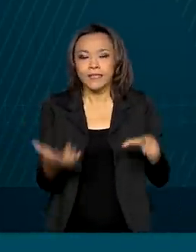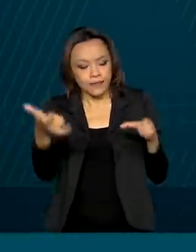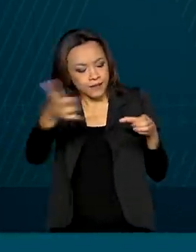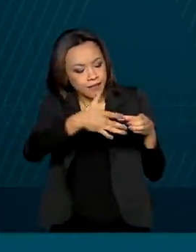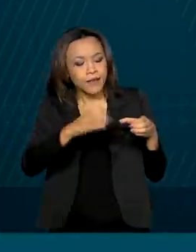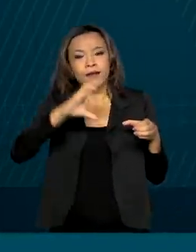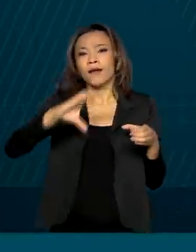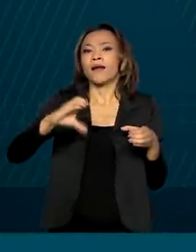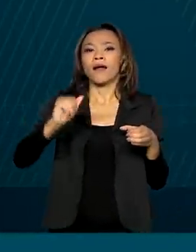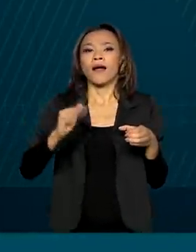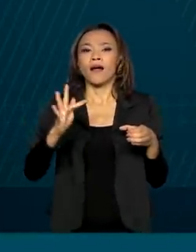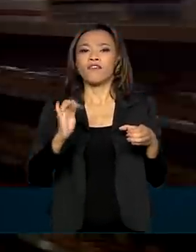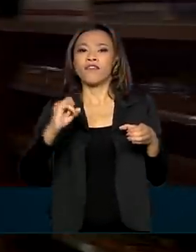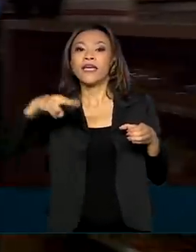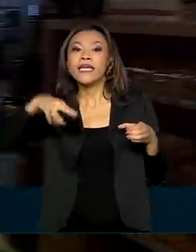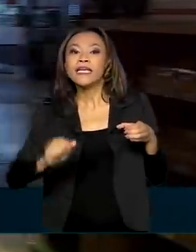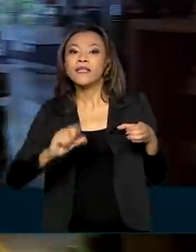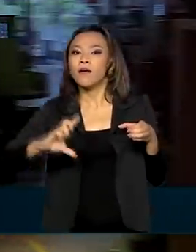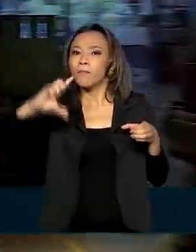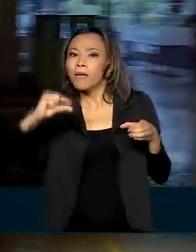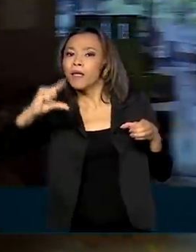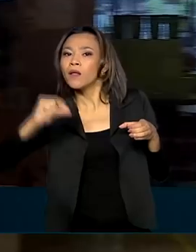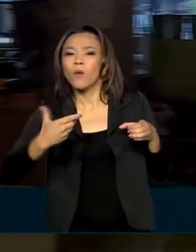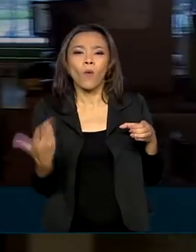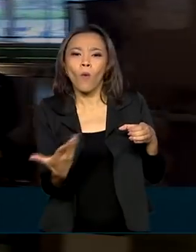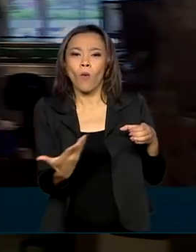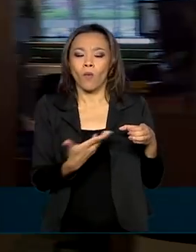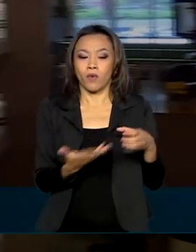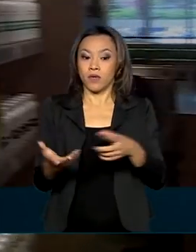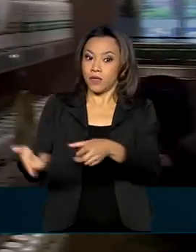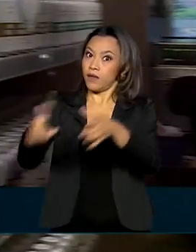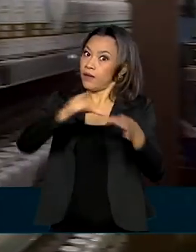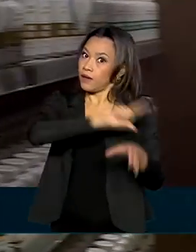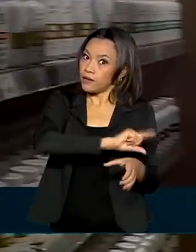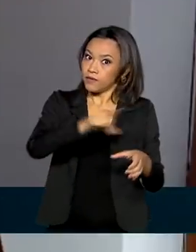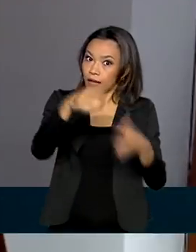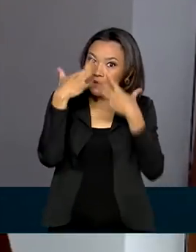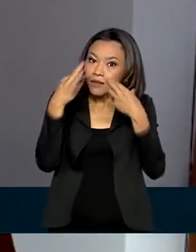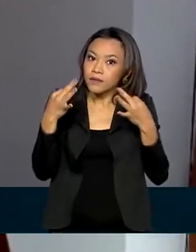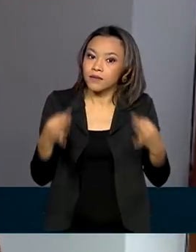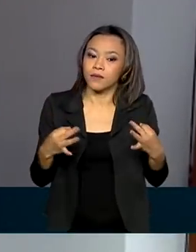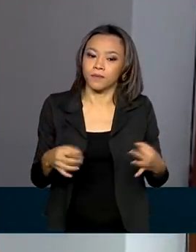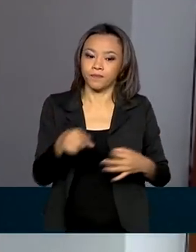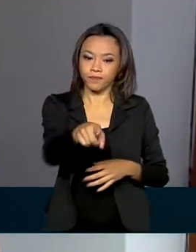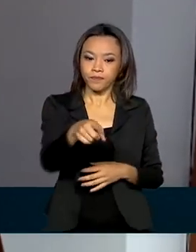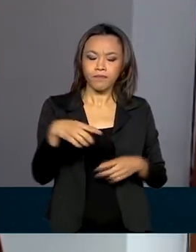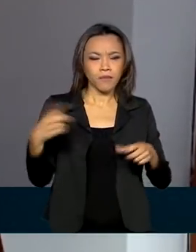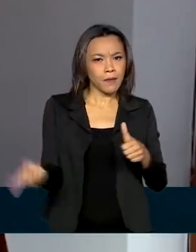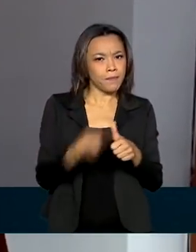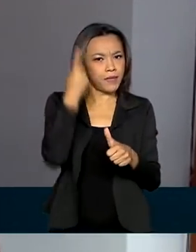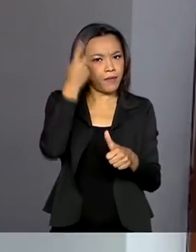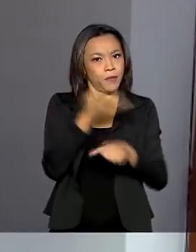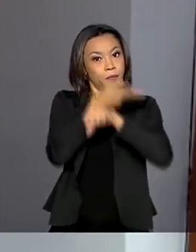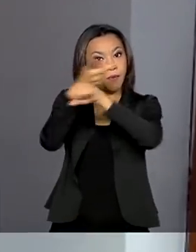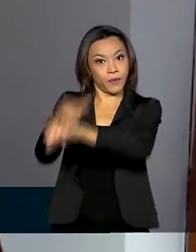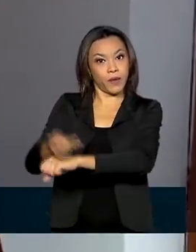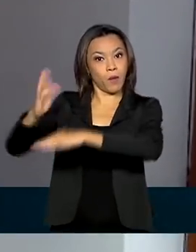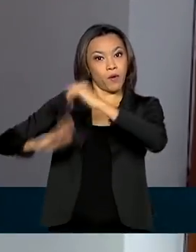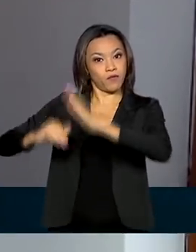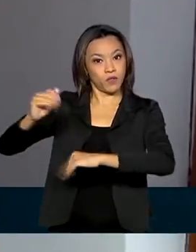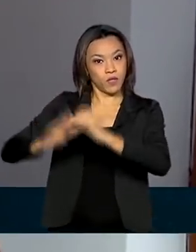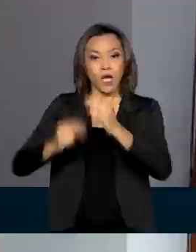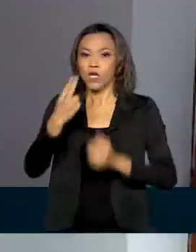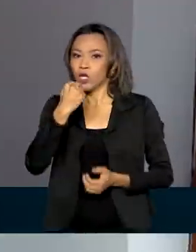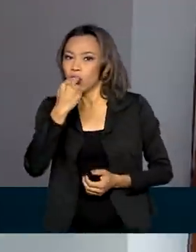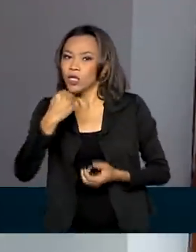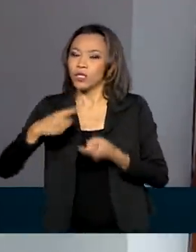cafeína, a quantidade de cafeína. E antes de recorrer às pílulas, fique atento. É importante que ele procure um profissional de saúde, um nutrólogo,